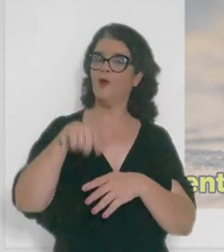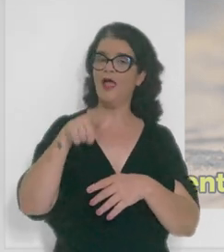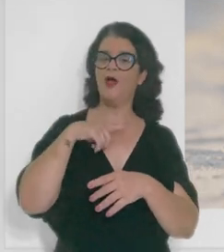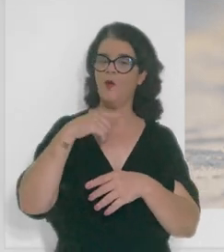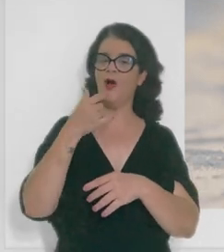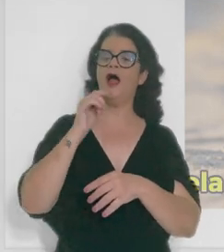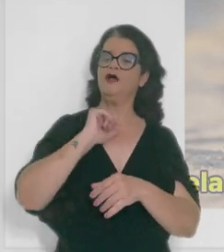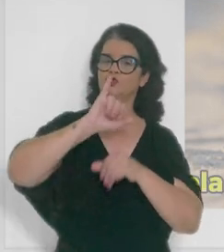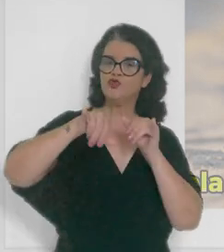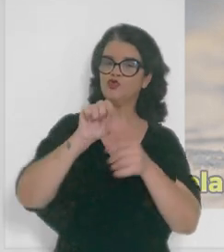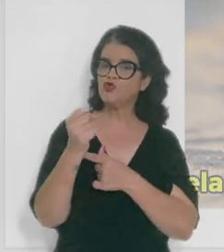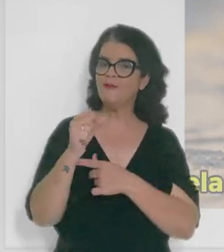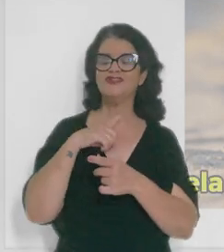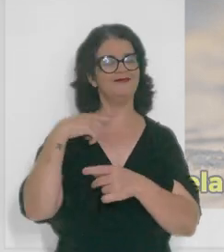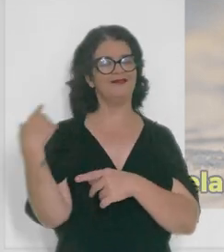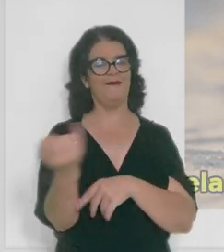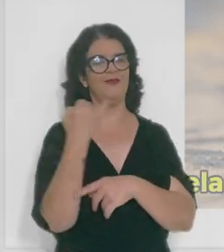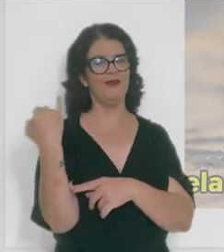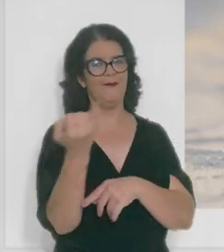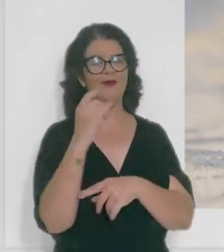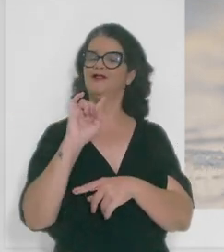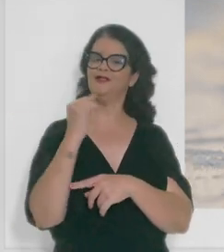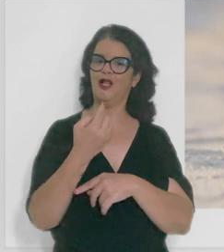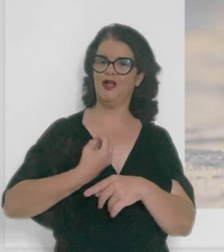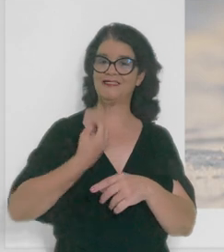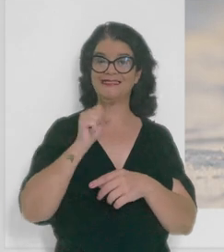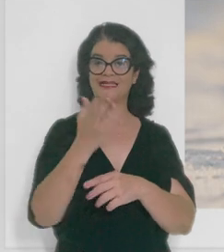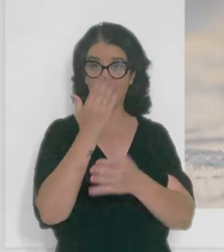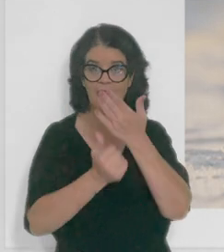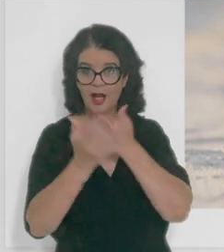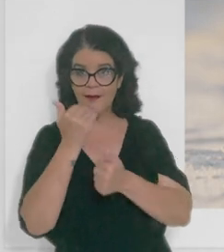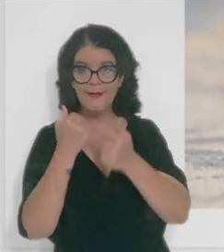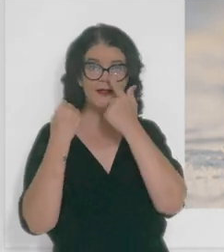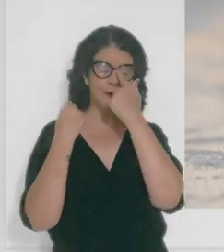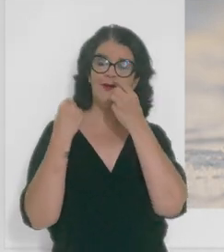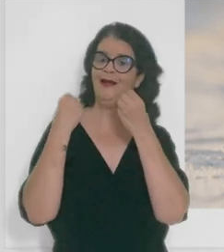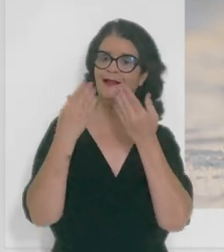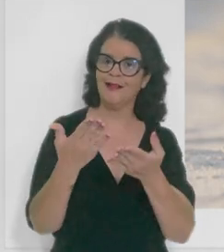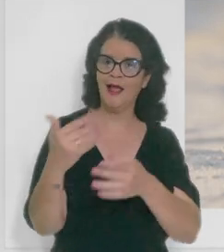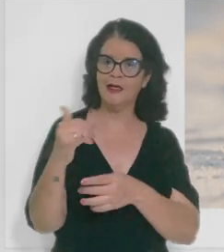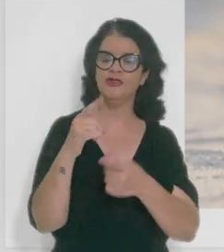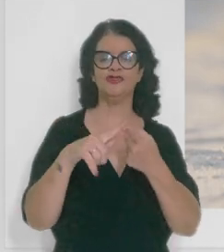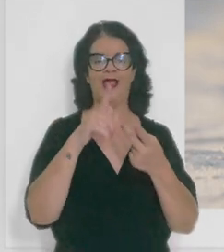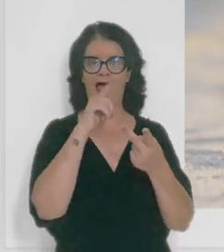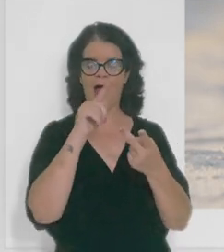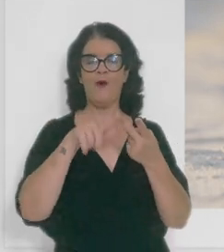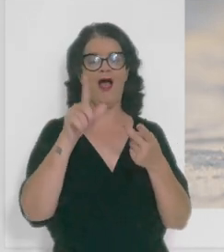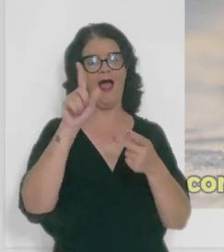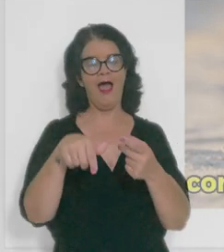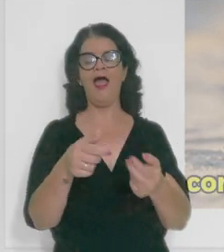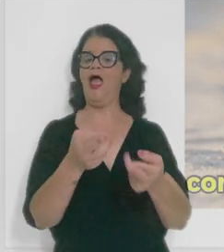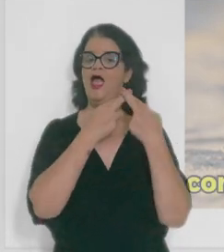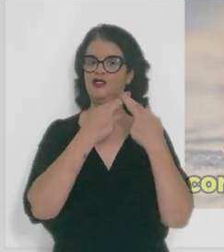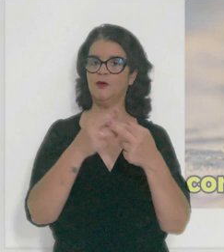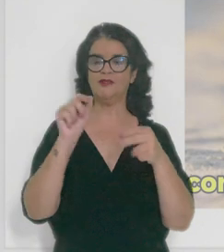uma substância que tem um papel crucial na nossa vida. Então, se o alimento, ele dá a energia, e a água é responsável